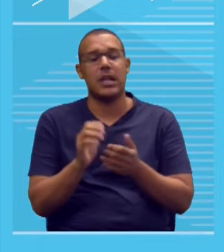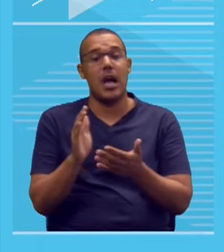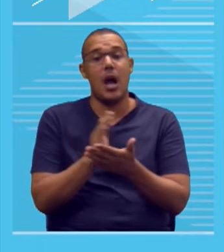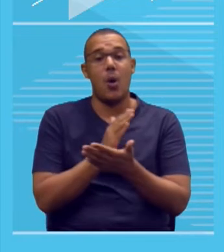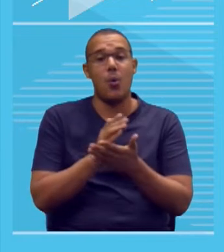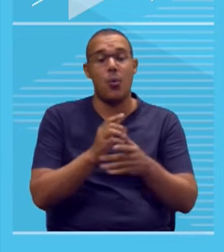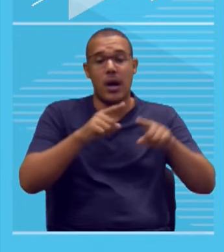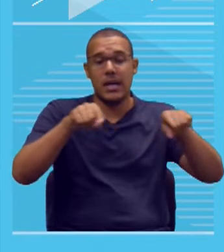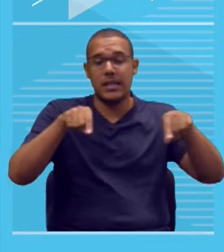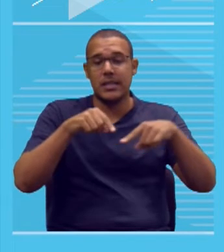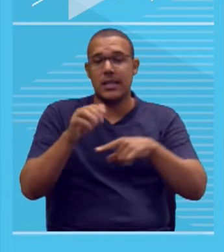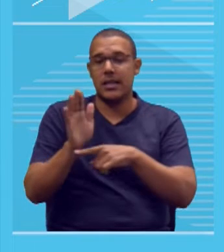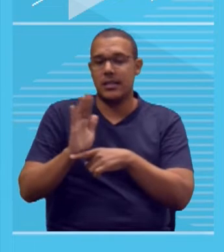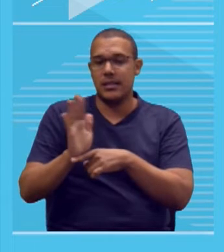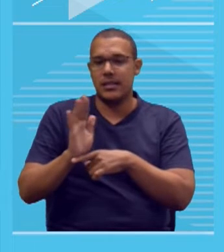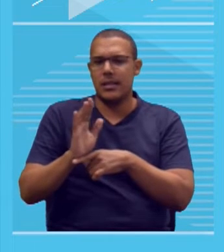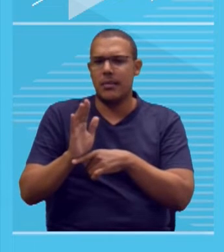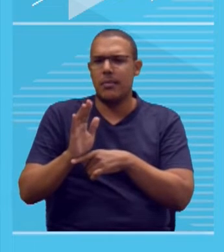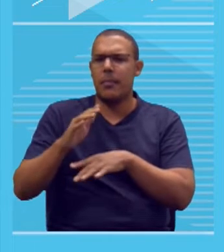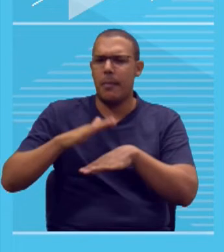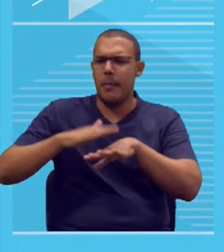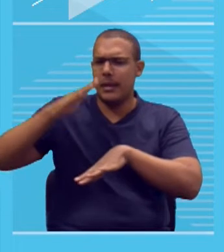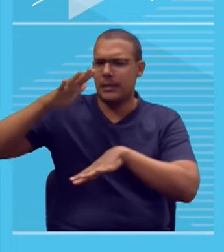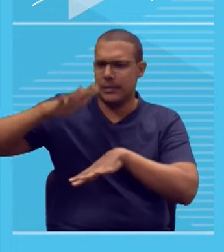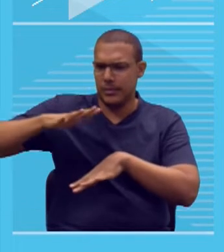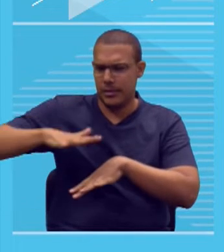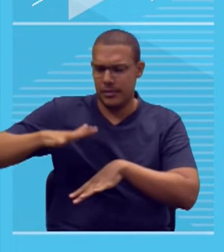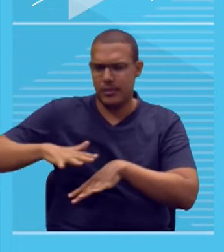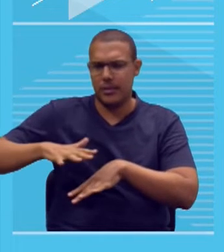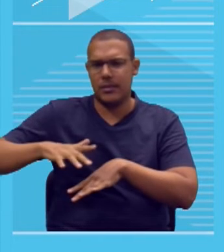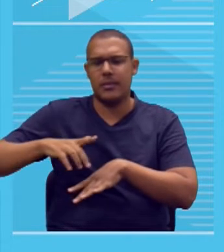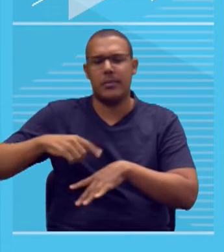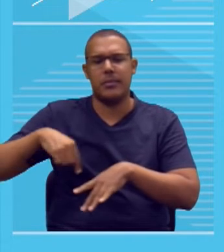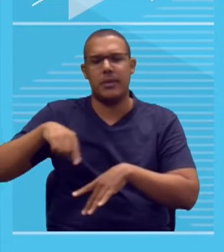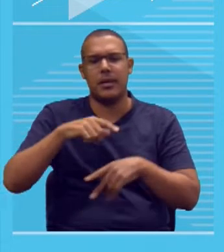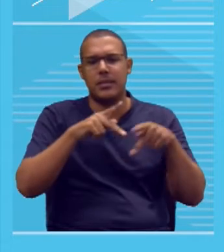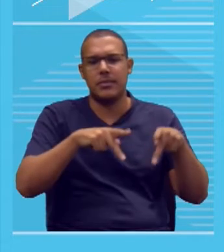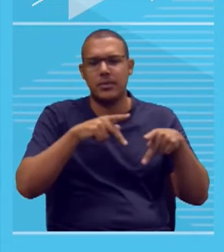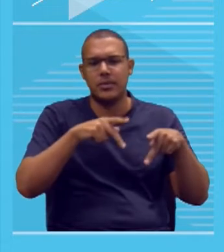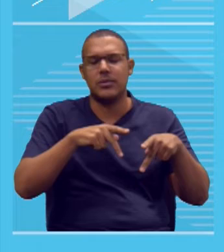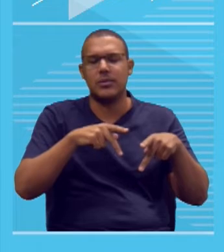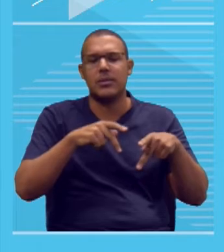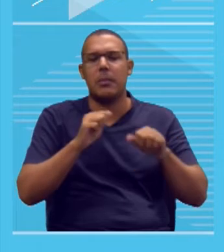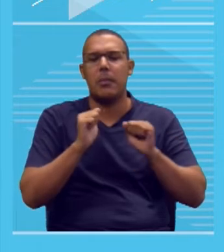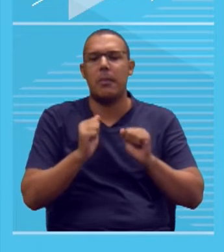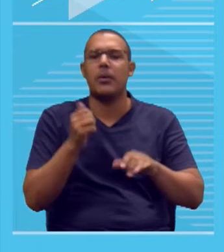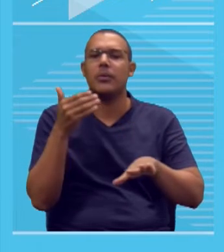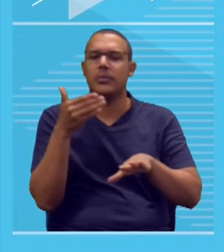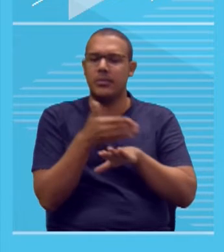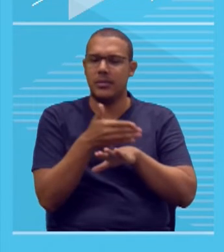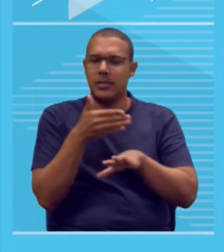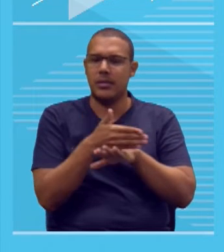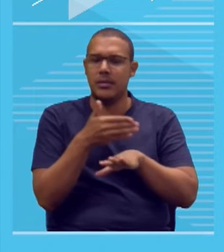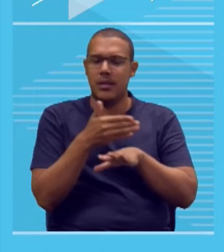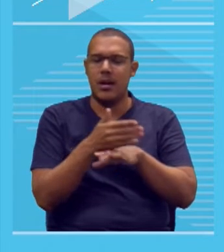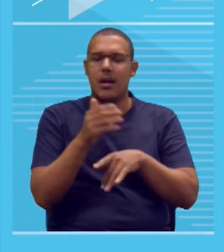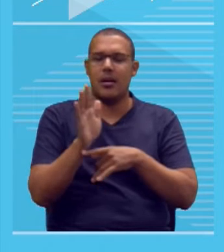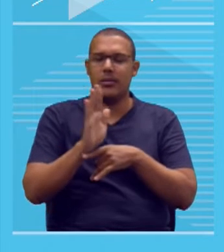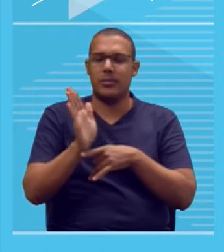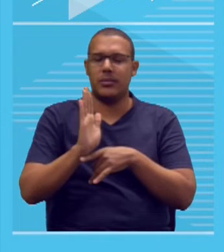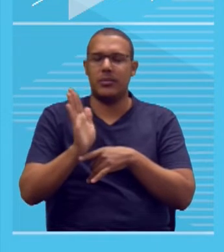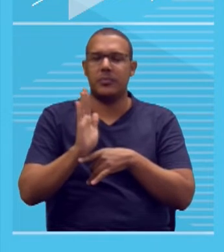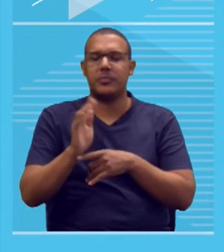gratuitas ou com preço simbólico para que a população especial mais carente possa, de fato, ter esse acesso